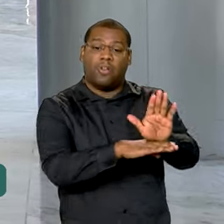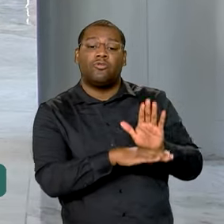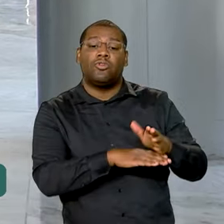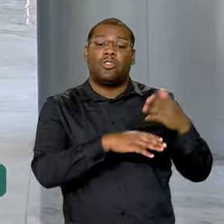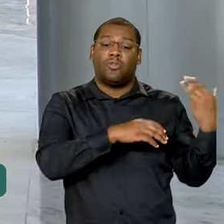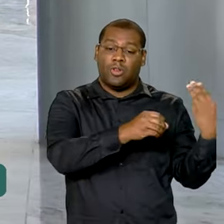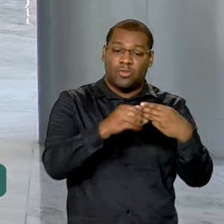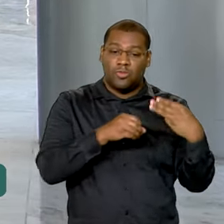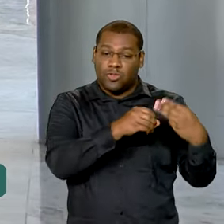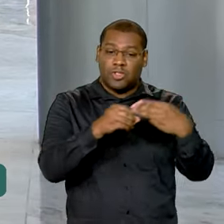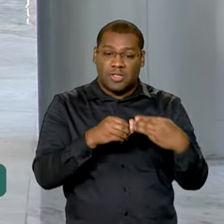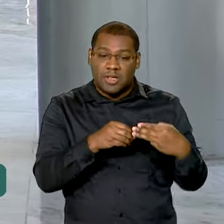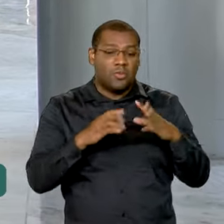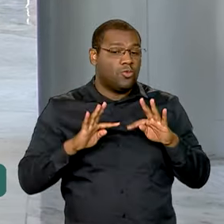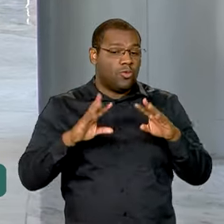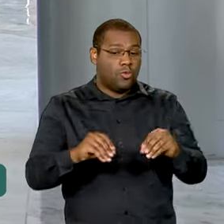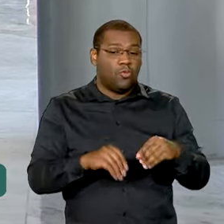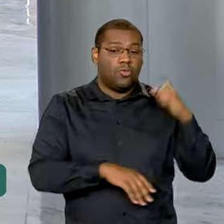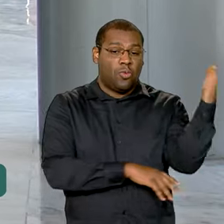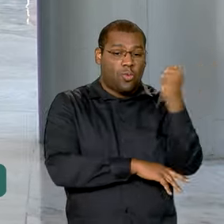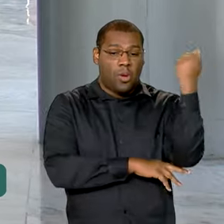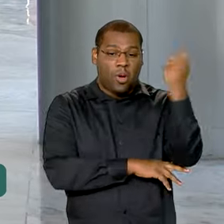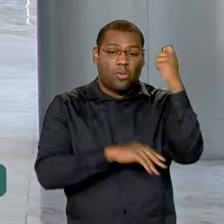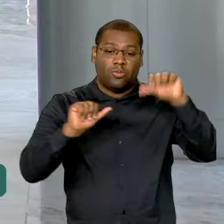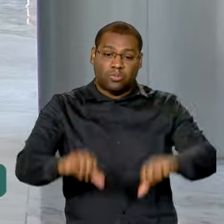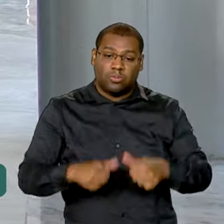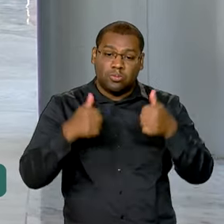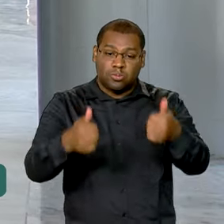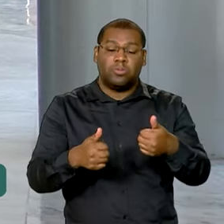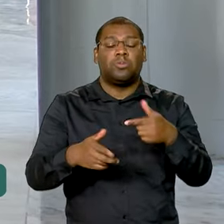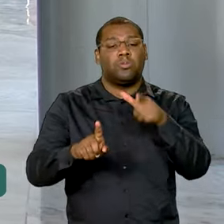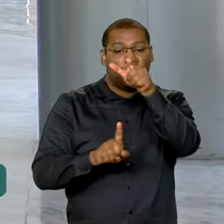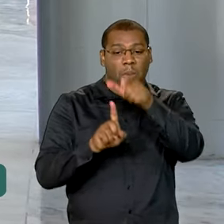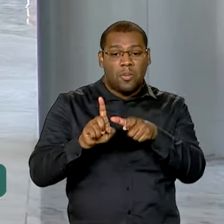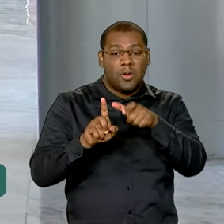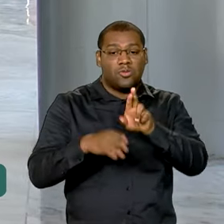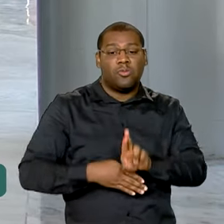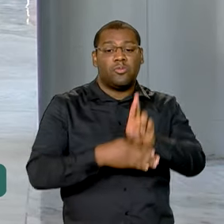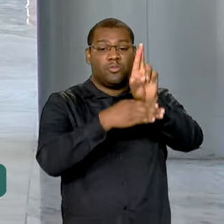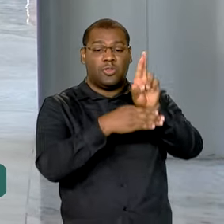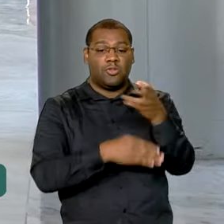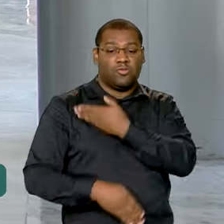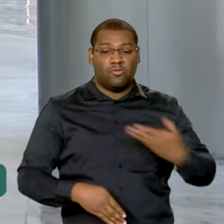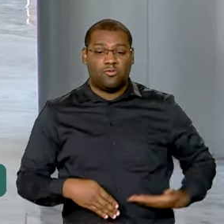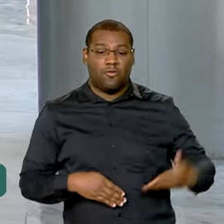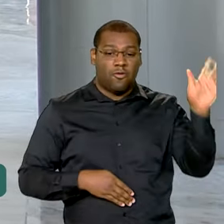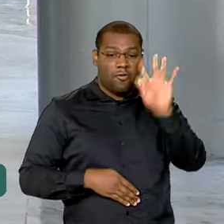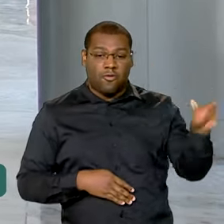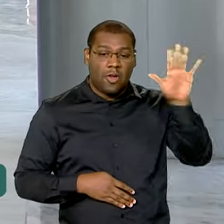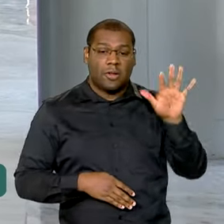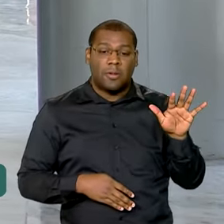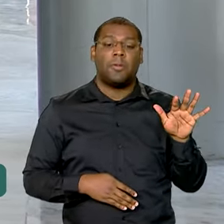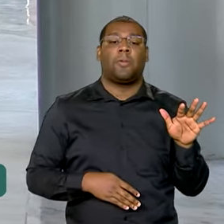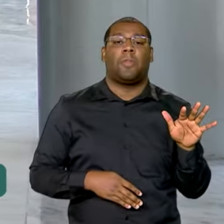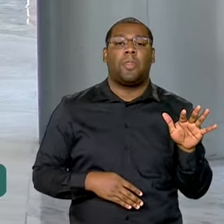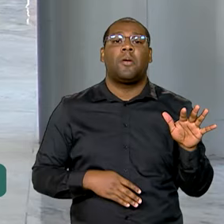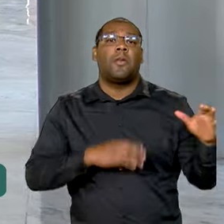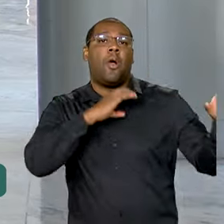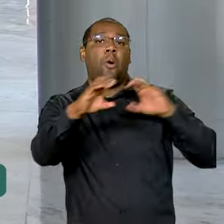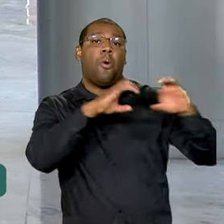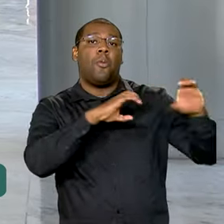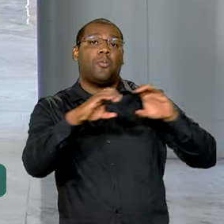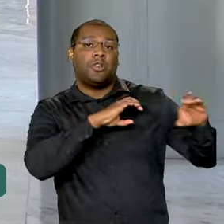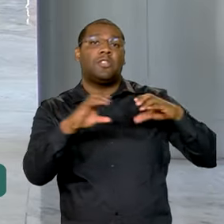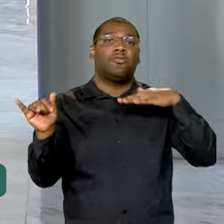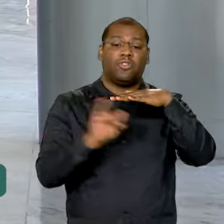enchentes. A expectativa é que essa autoridade federal realize a interlocução entre os órgãos federais